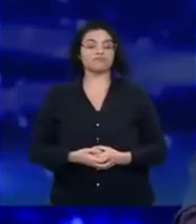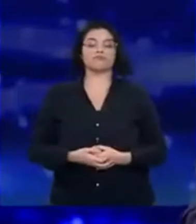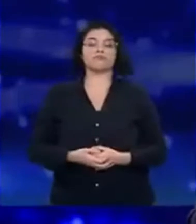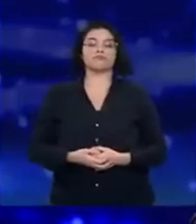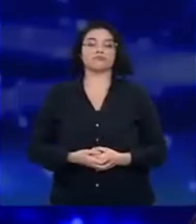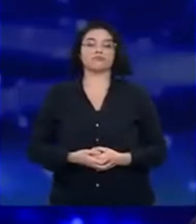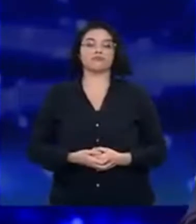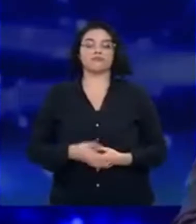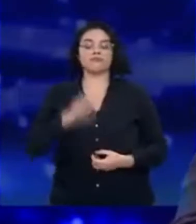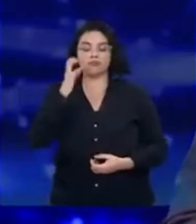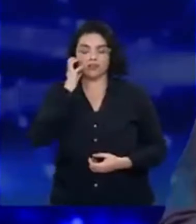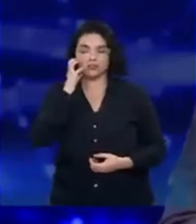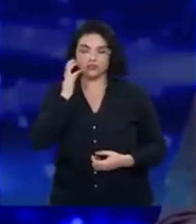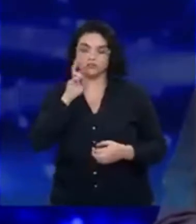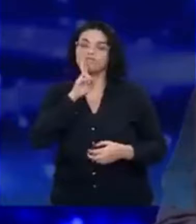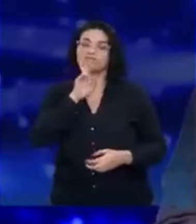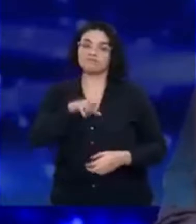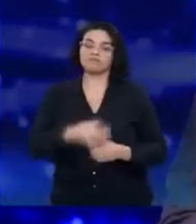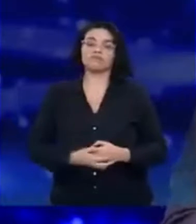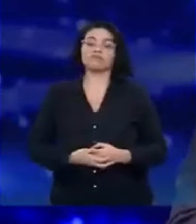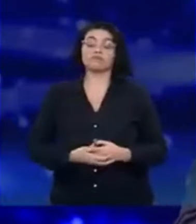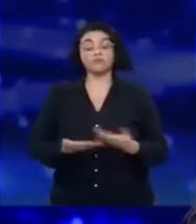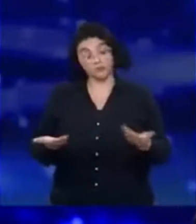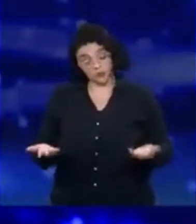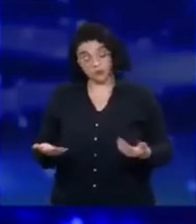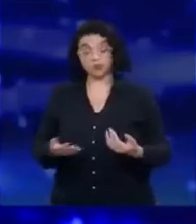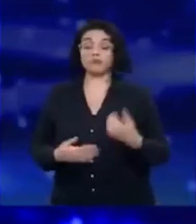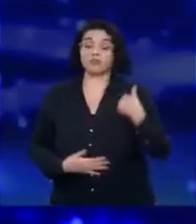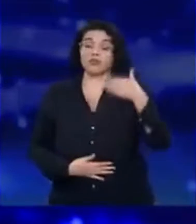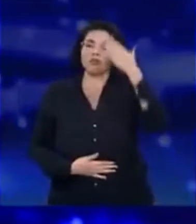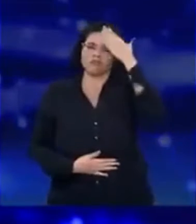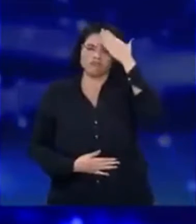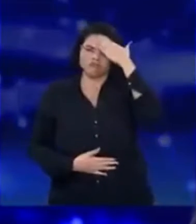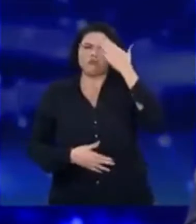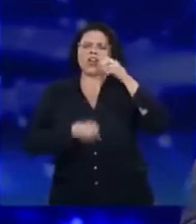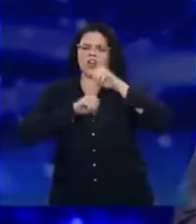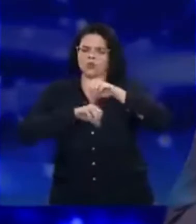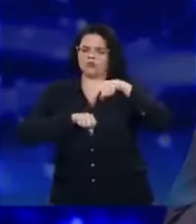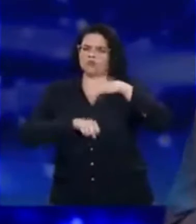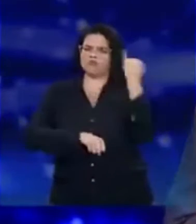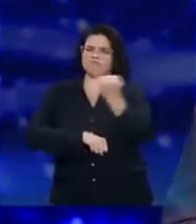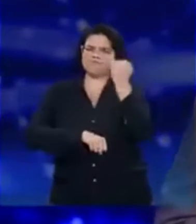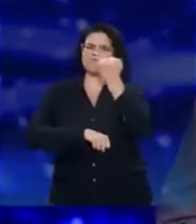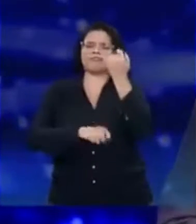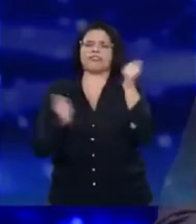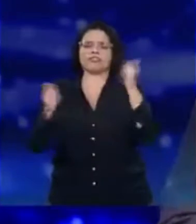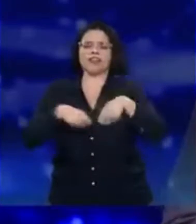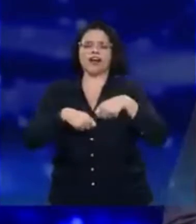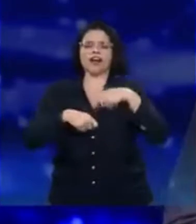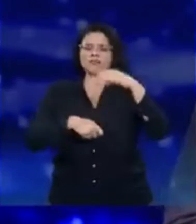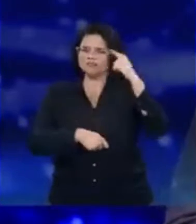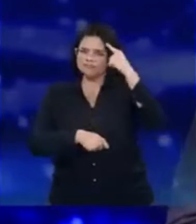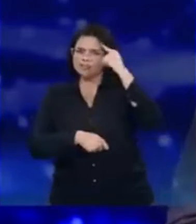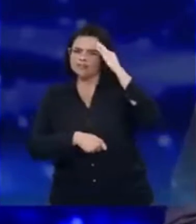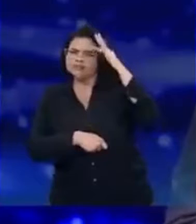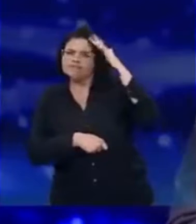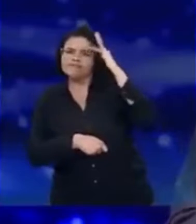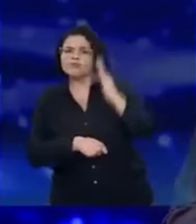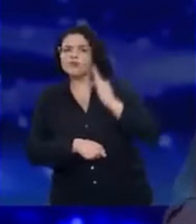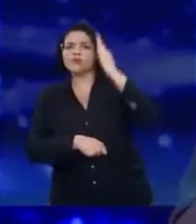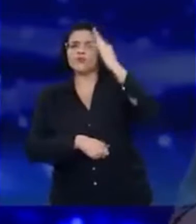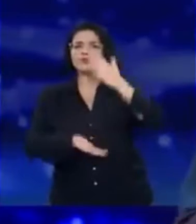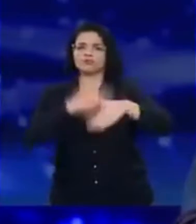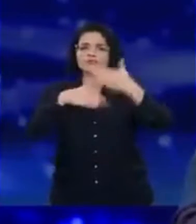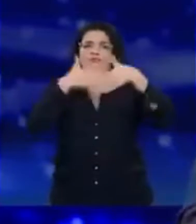Bom, Haddad, entendo que a educação é a ponte para o futuro, é a ponte para a esperança. E, no final das contas,